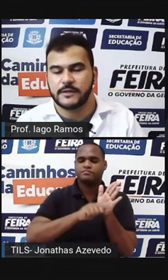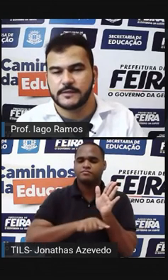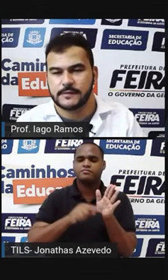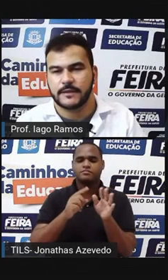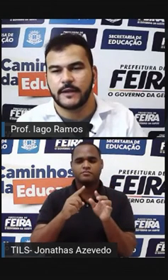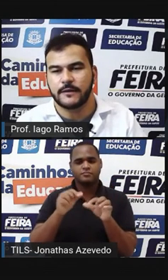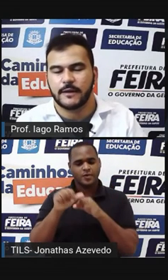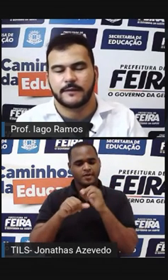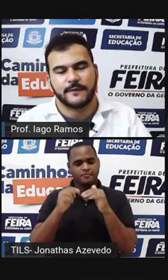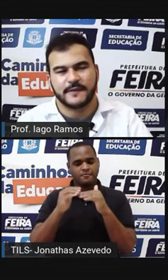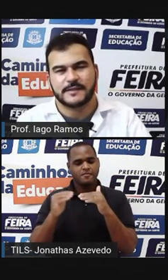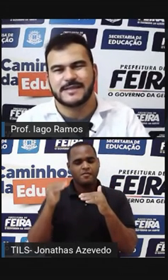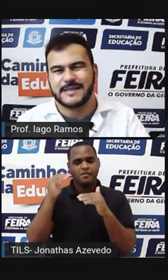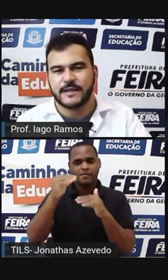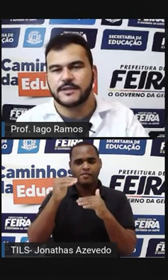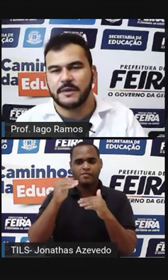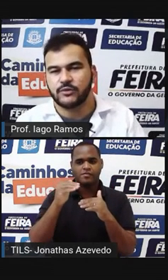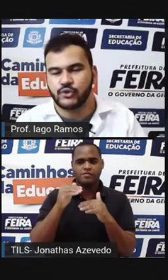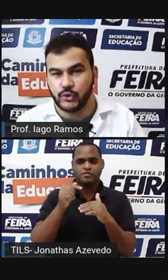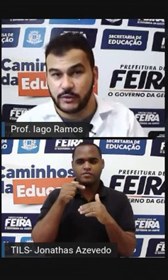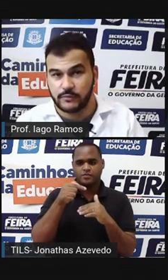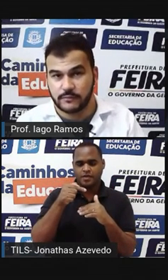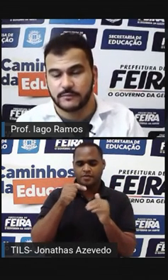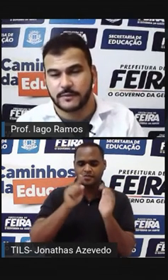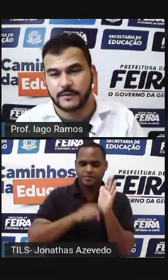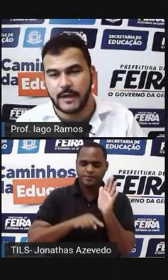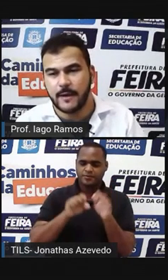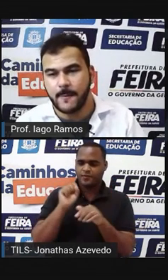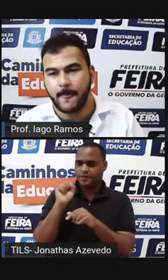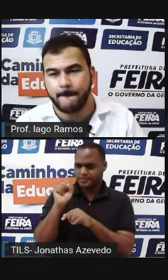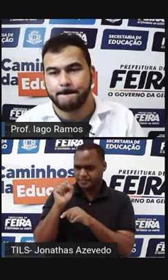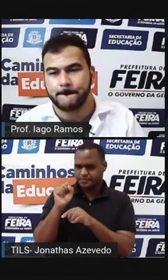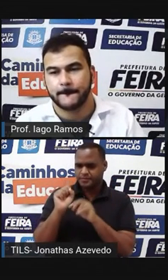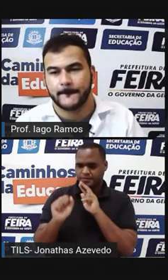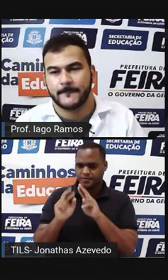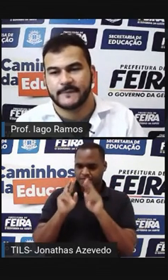expoentes Né? Vai fazer 7 menos 8 Tá?